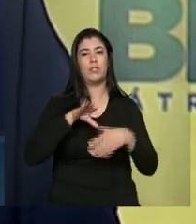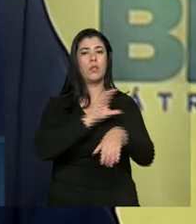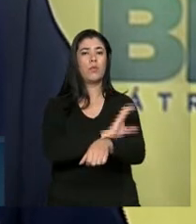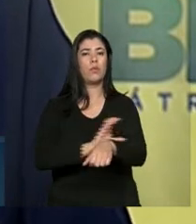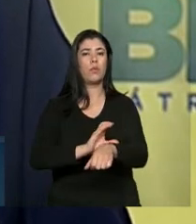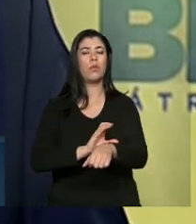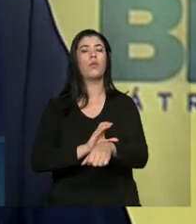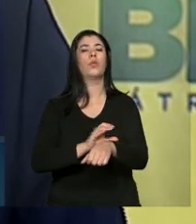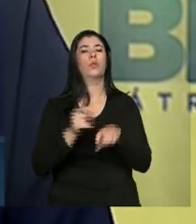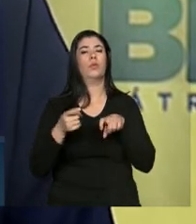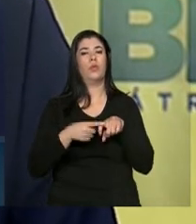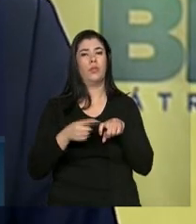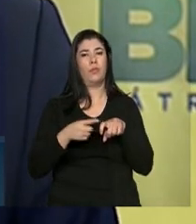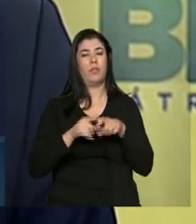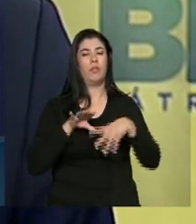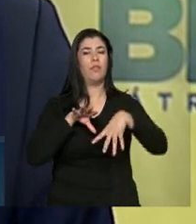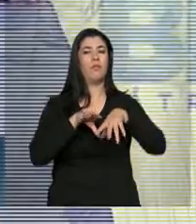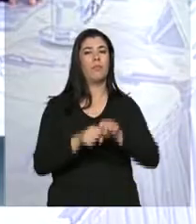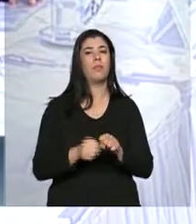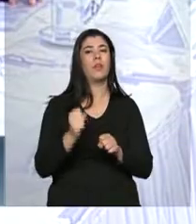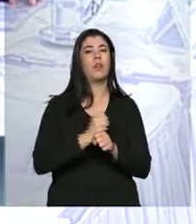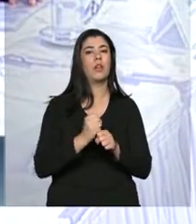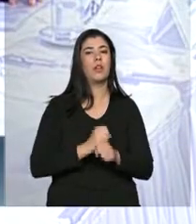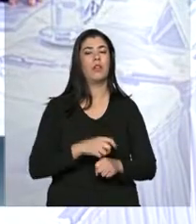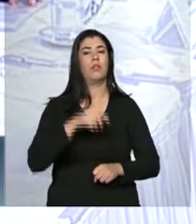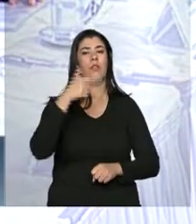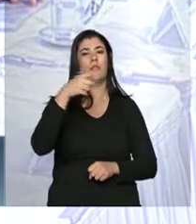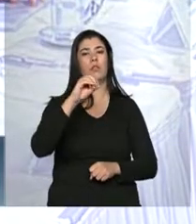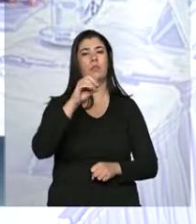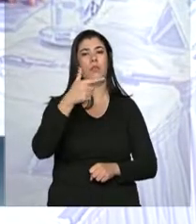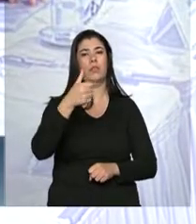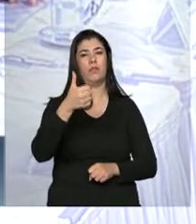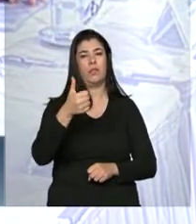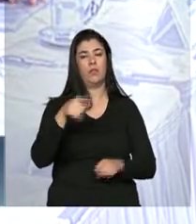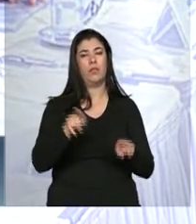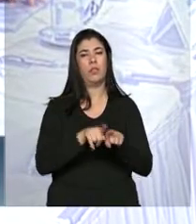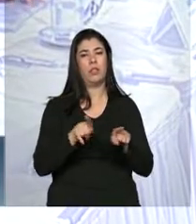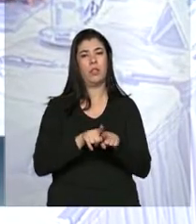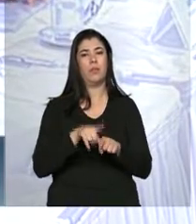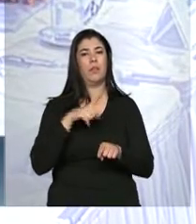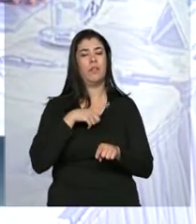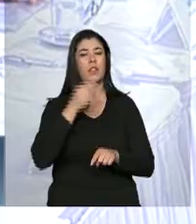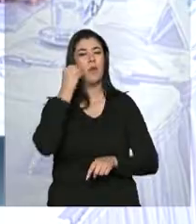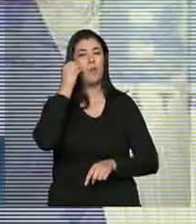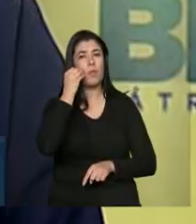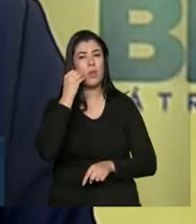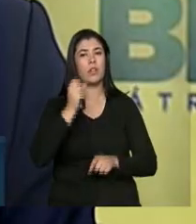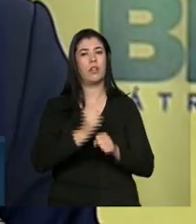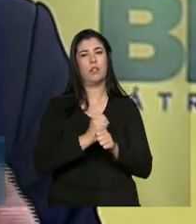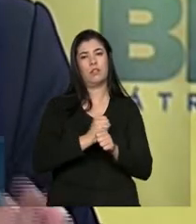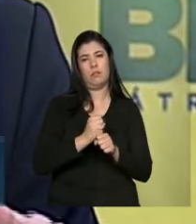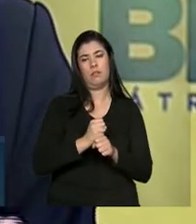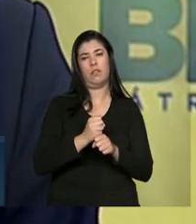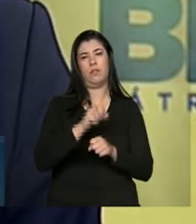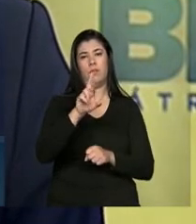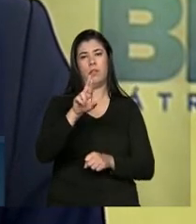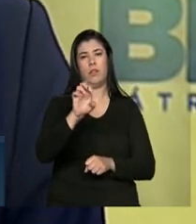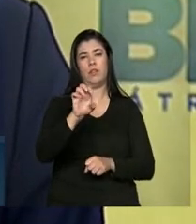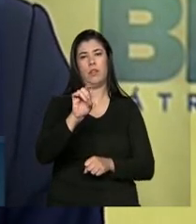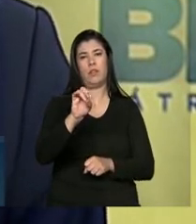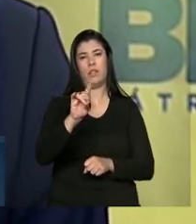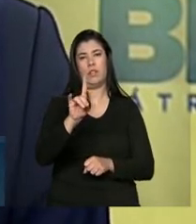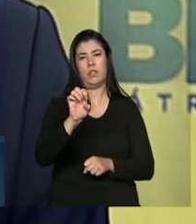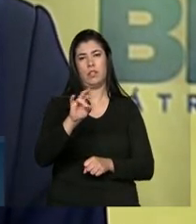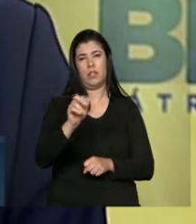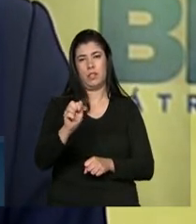se formará no final de 2021 e depois terá ainda anos de residência. Então, esses efeitos são